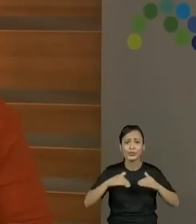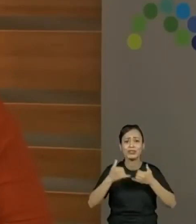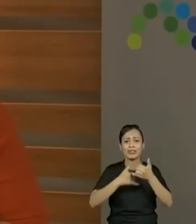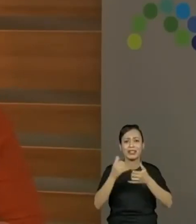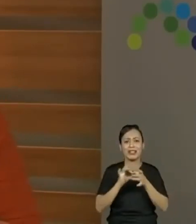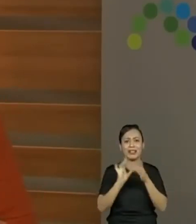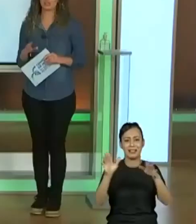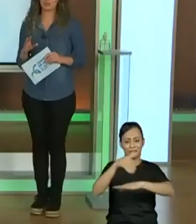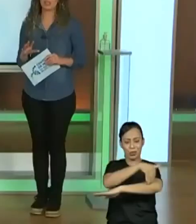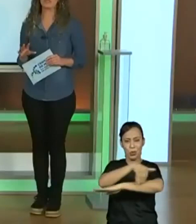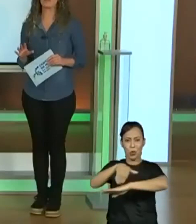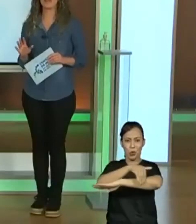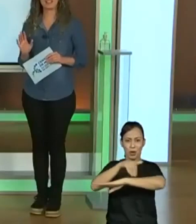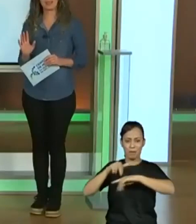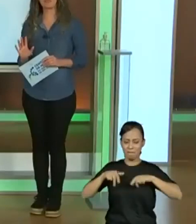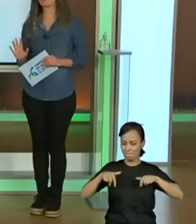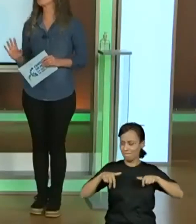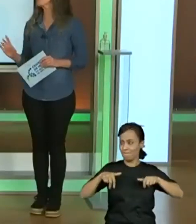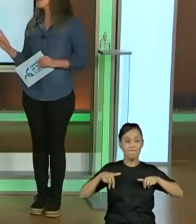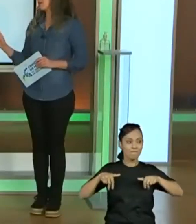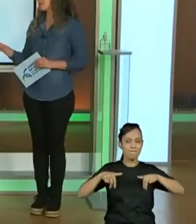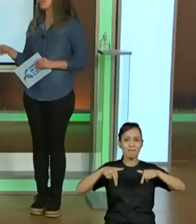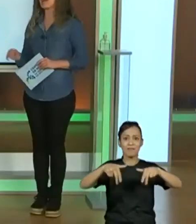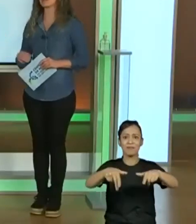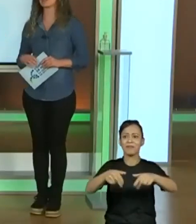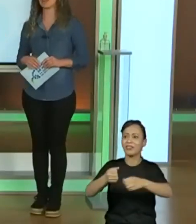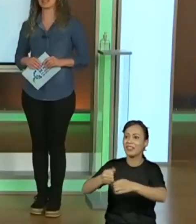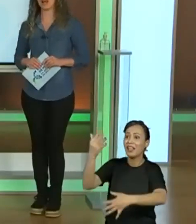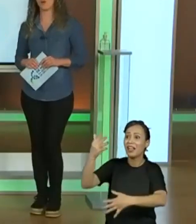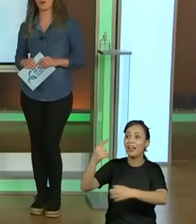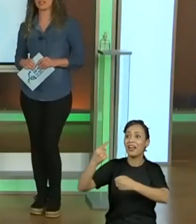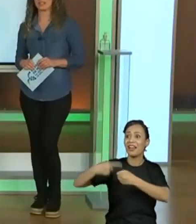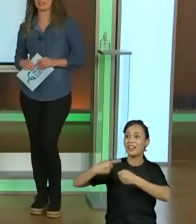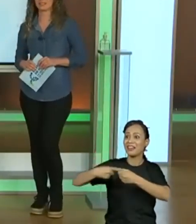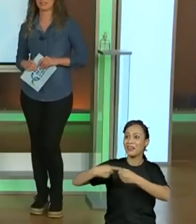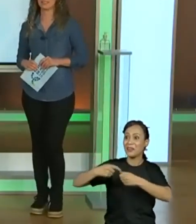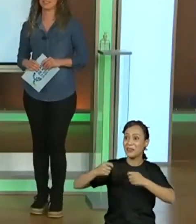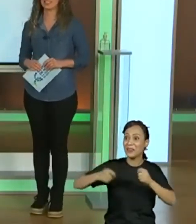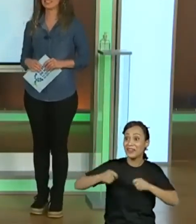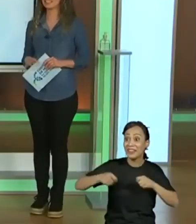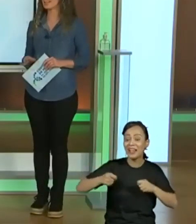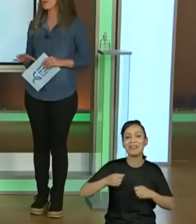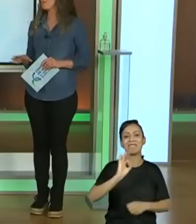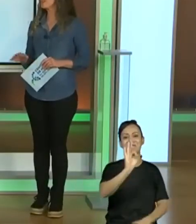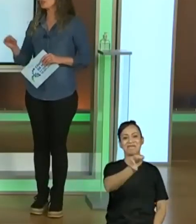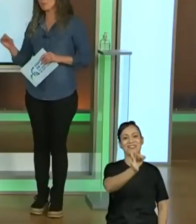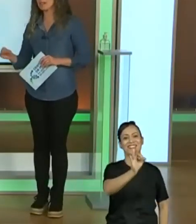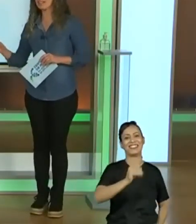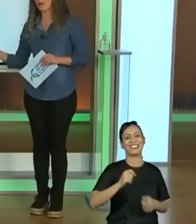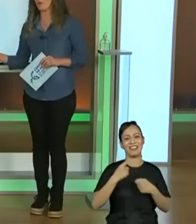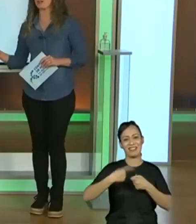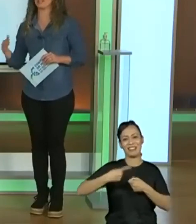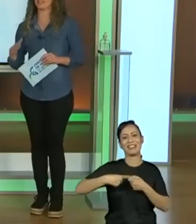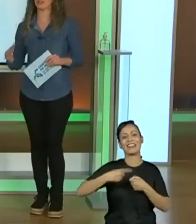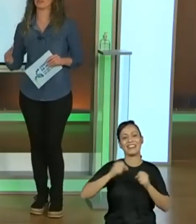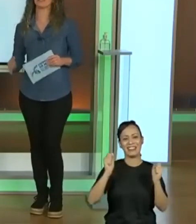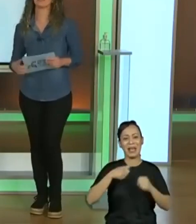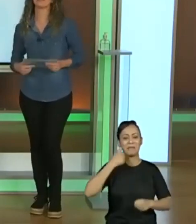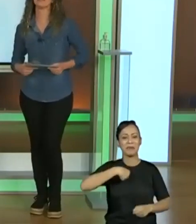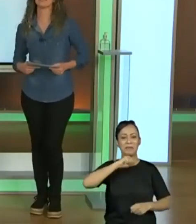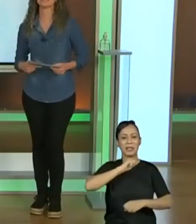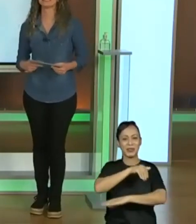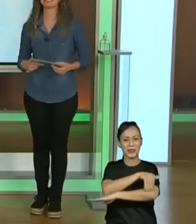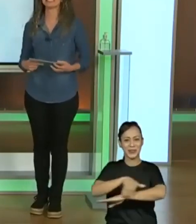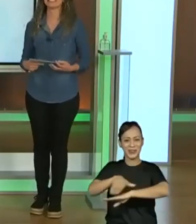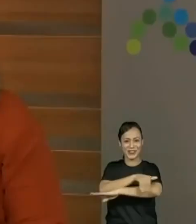podem, tá? Eles estão falando que no interior ainda é possível também brincar de mãe da rua, sim. Alguma cidade... Literalmente mãe da rua, né? rua.